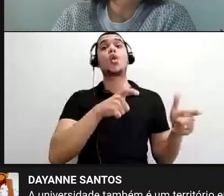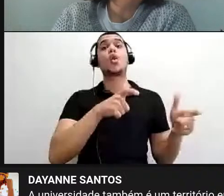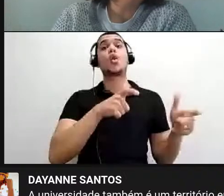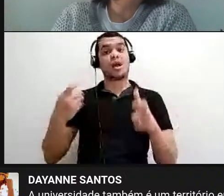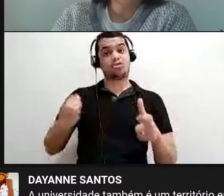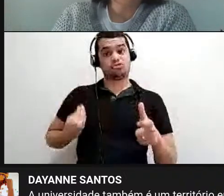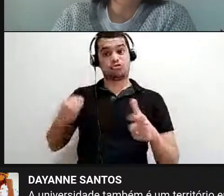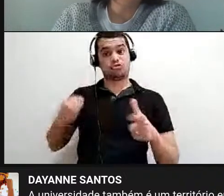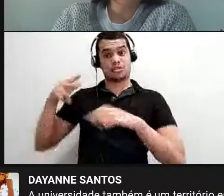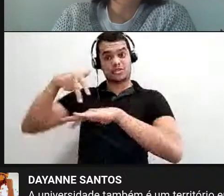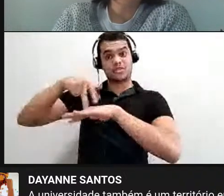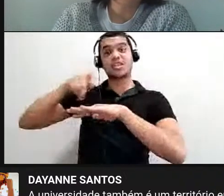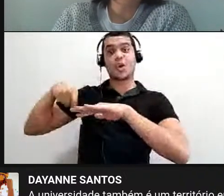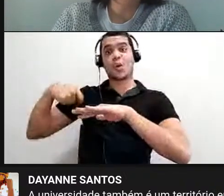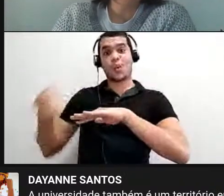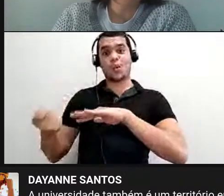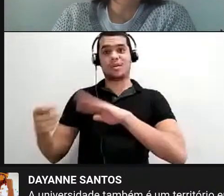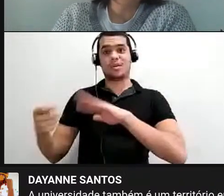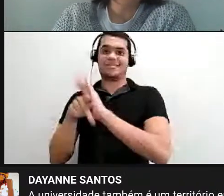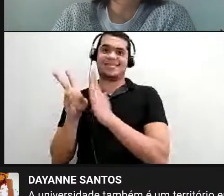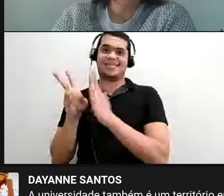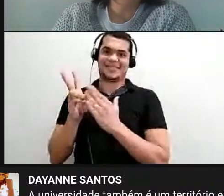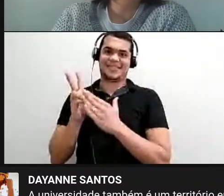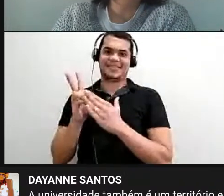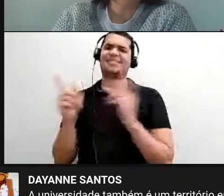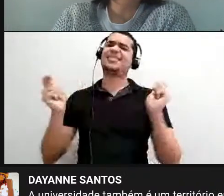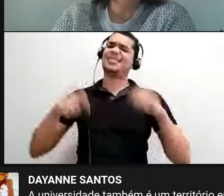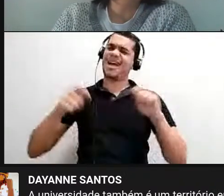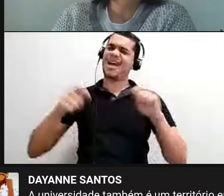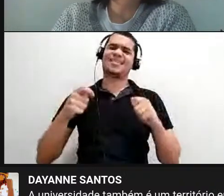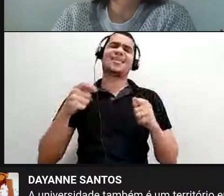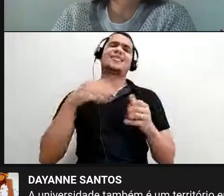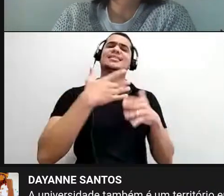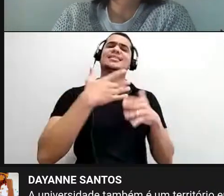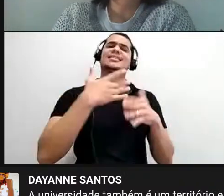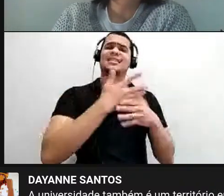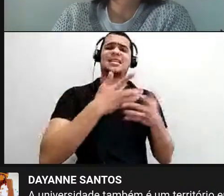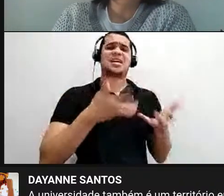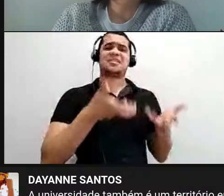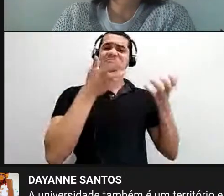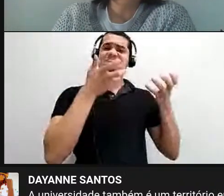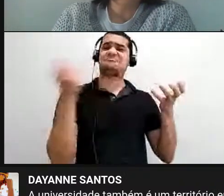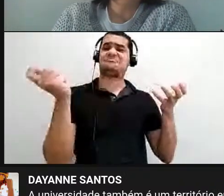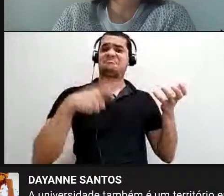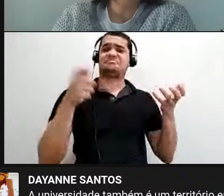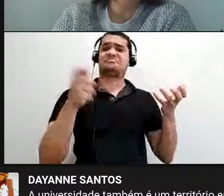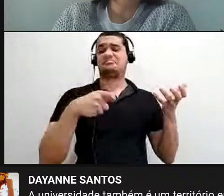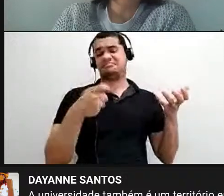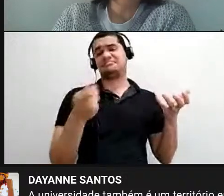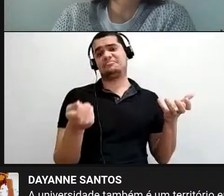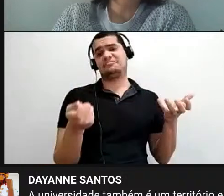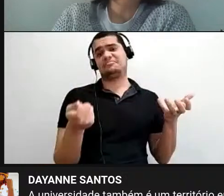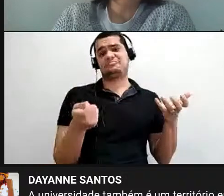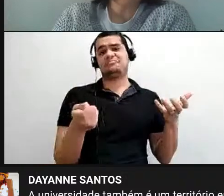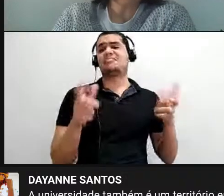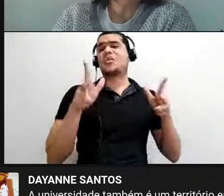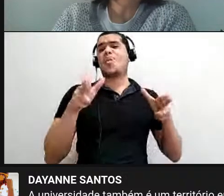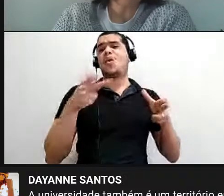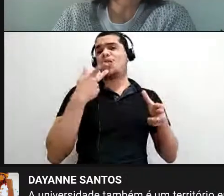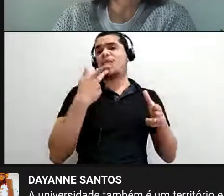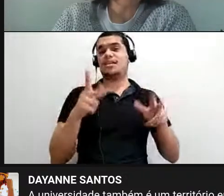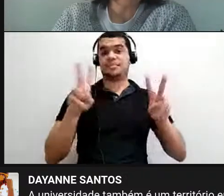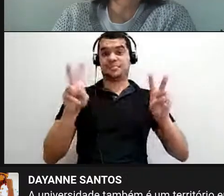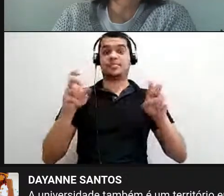pisa é terra indígena, dá para você fazer isso dentro de uma cidade? Dá, né, como eu falei, a questão da